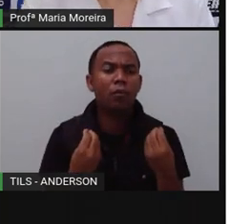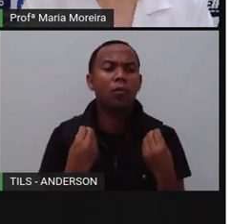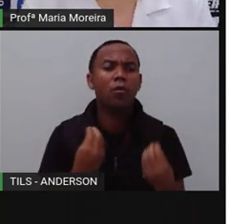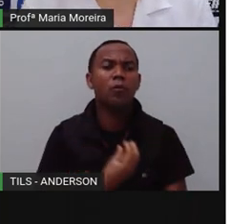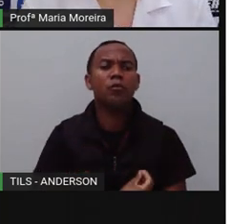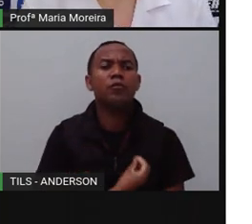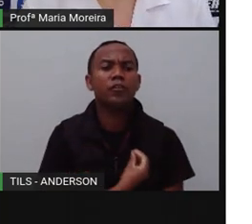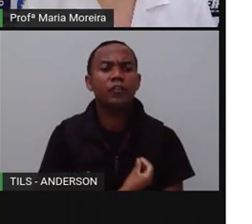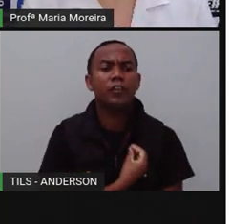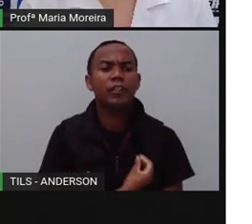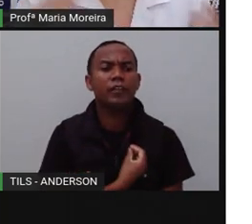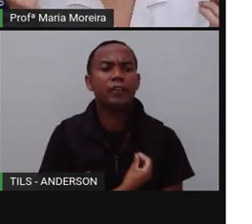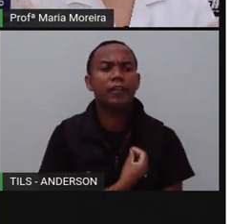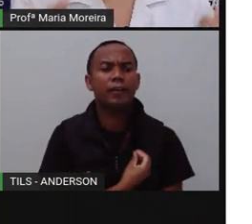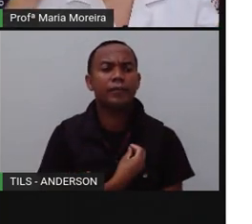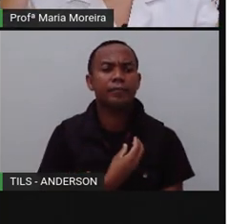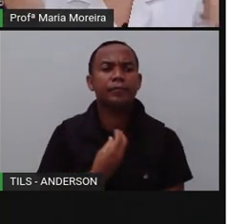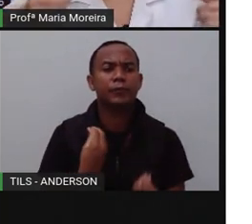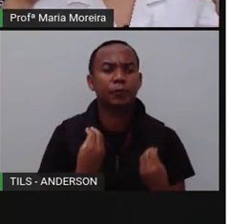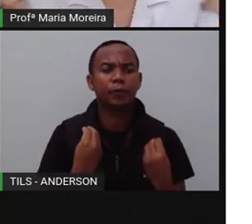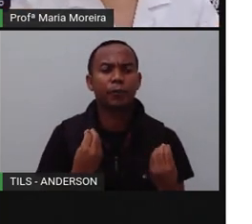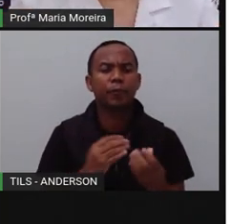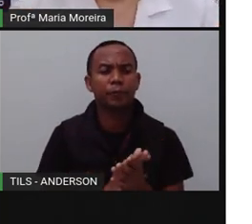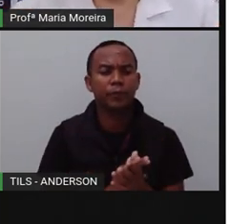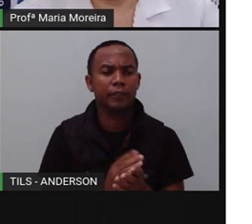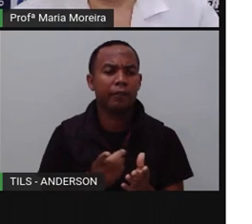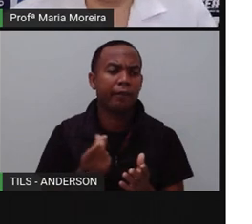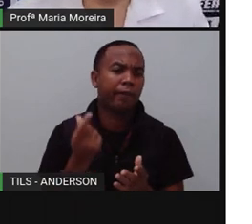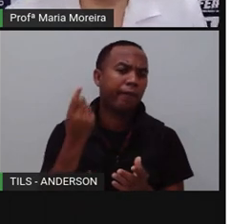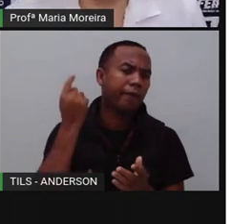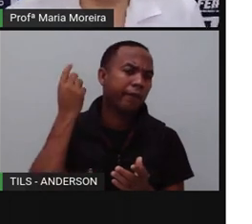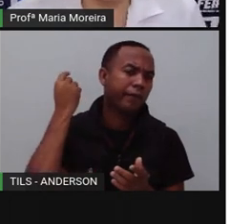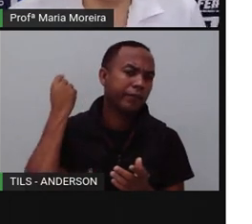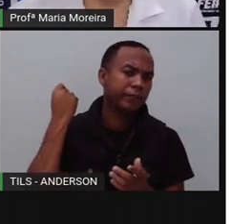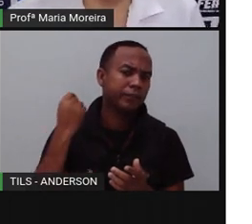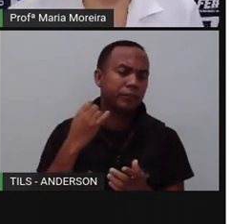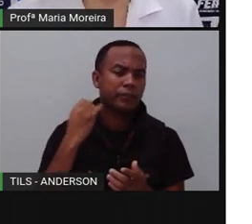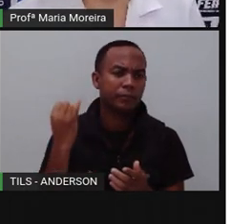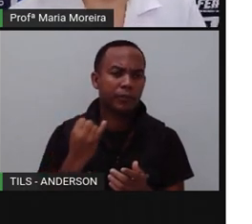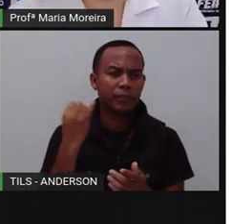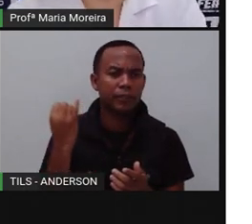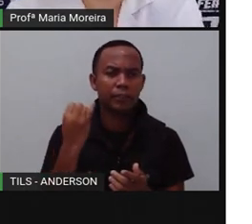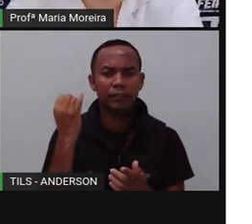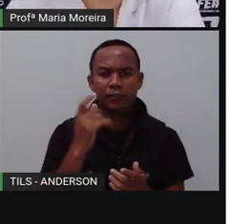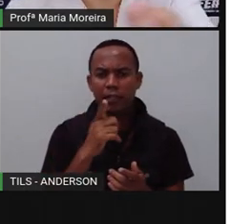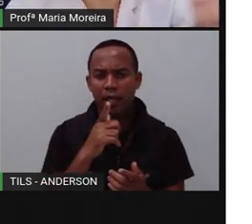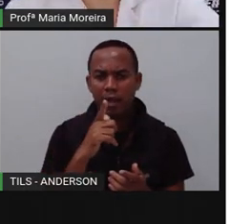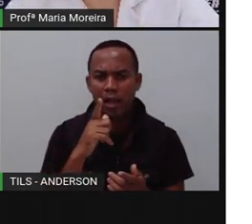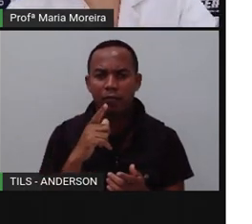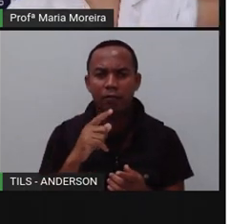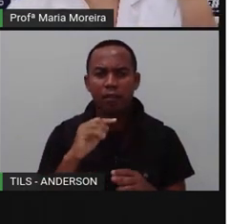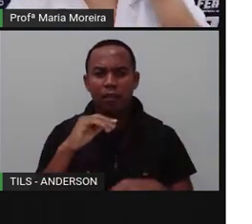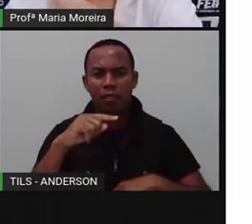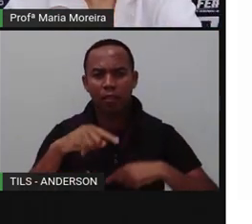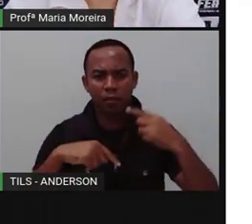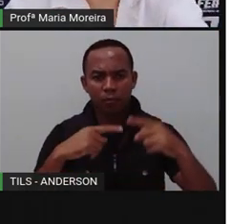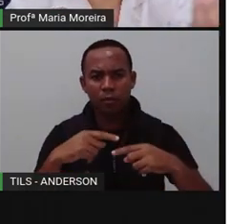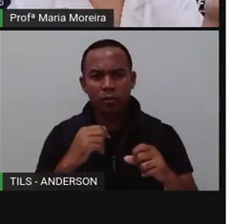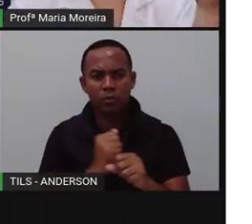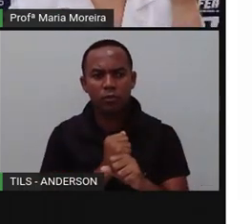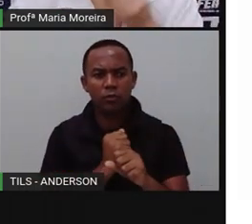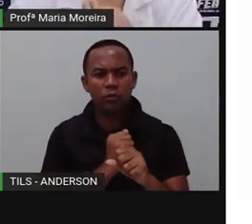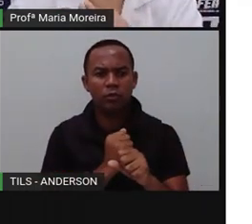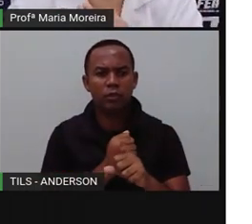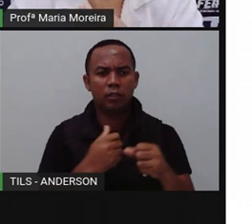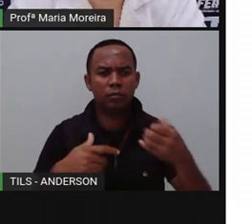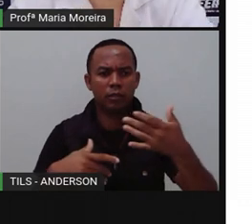Então, isso já começa, ó, de muito tempo. Então, essa é a importância da água. E aí, as construções das cidades, elas